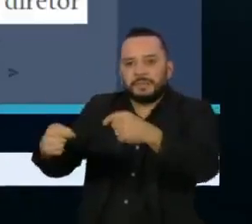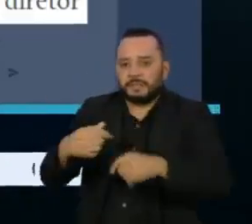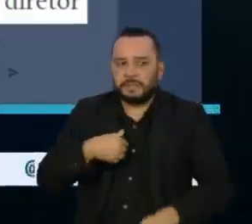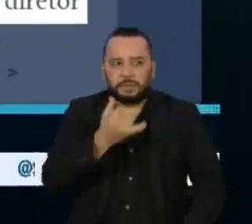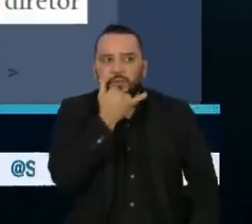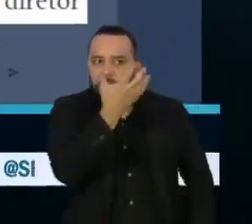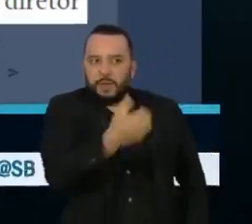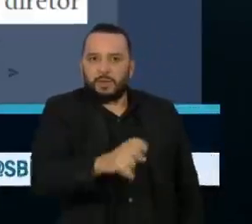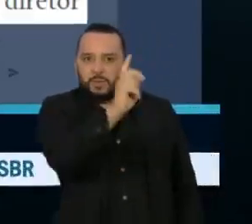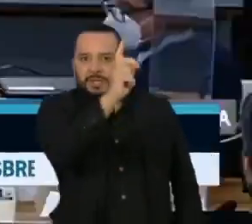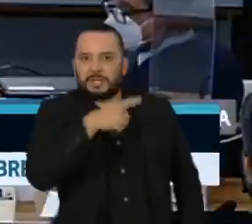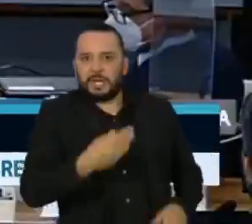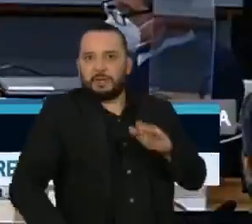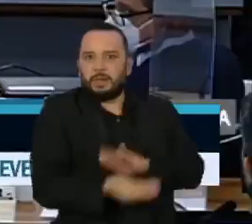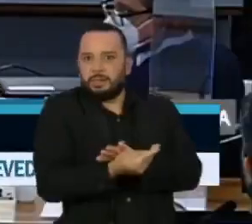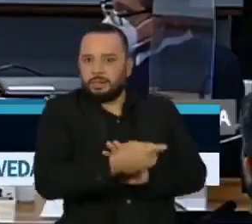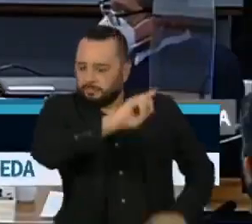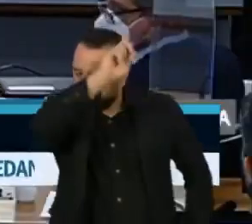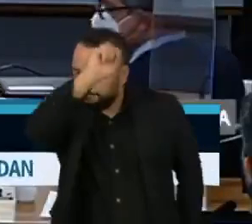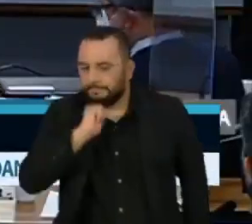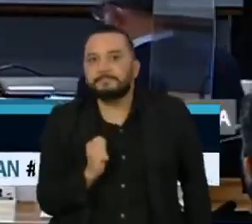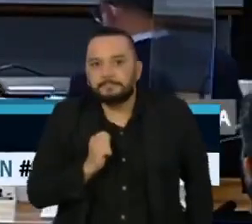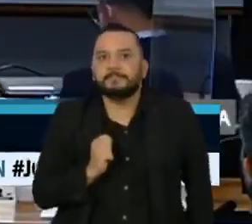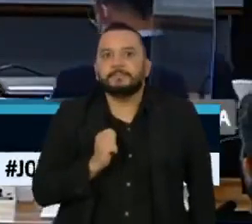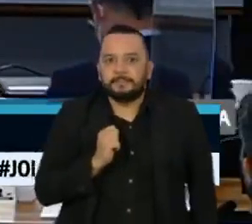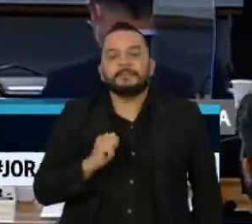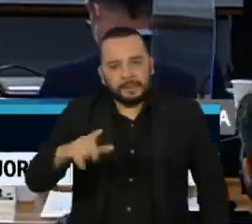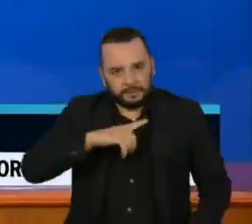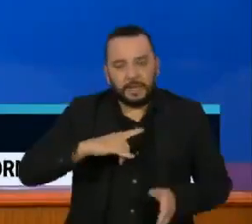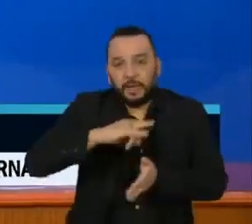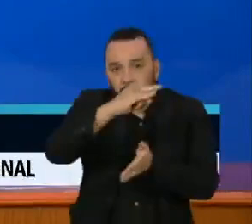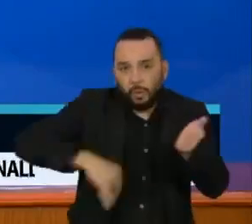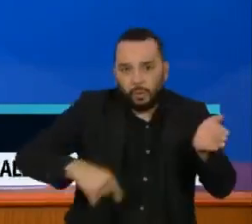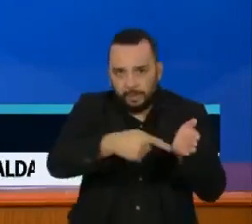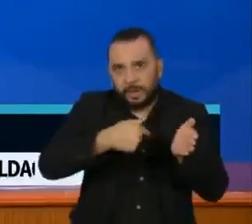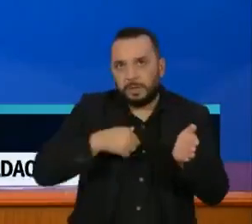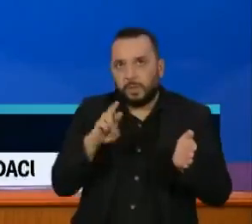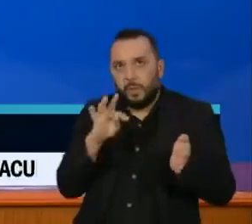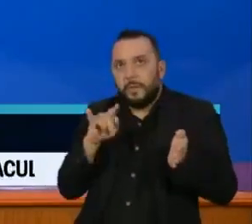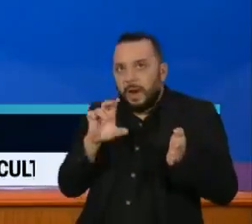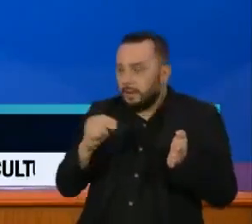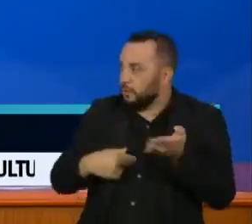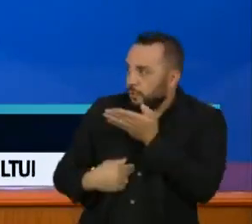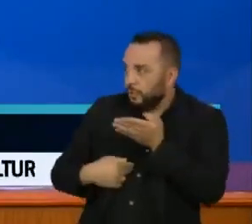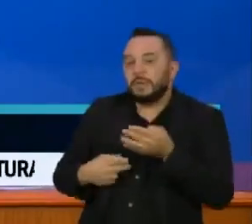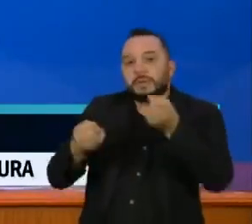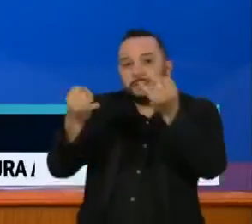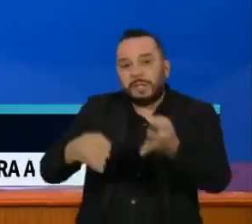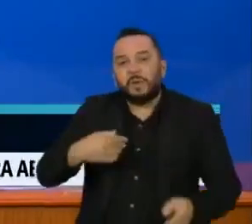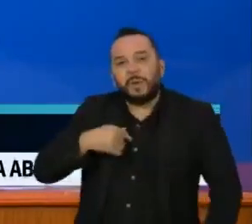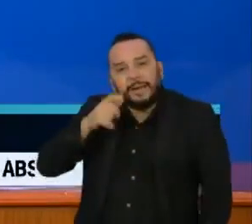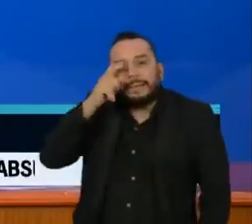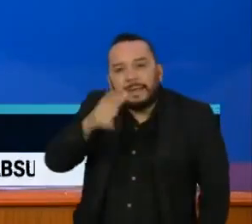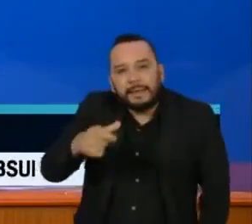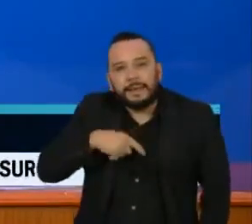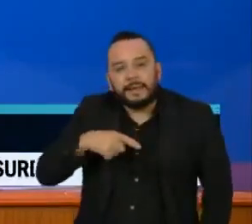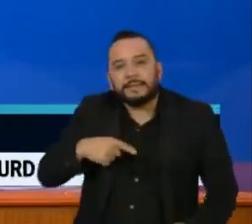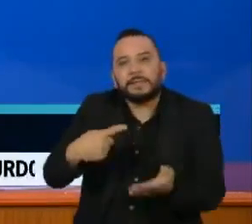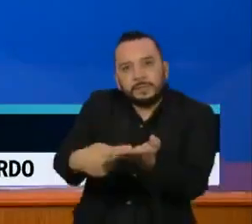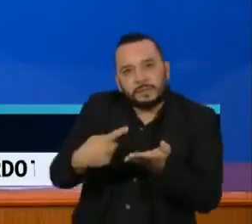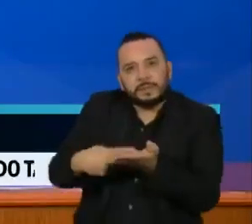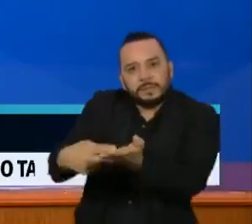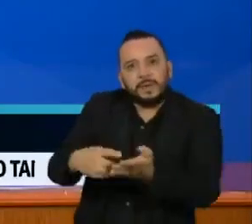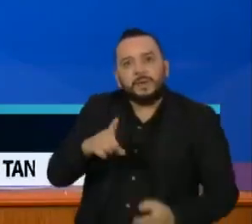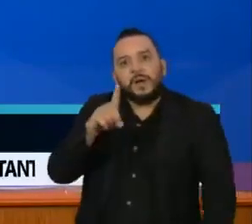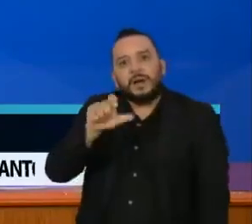recusou o pedido de propina. A CPI teve acesso a documentos em que Roberto Dias relataria interesse na negociação com a Davat.